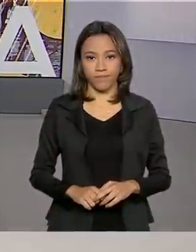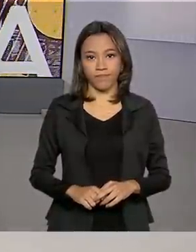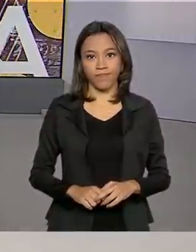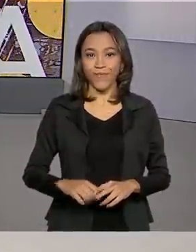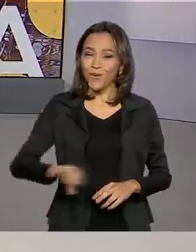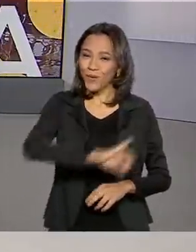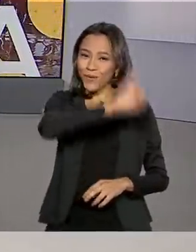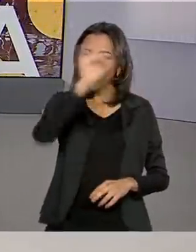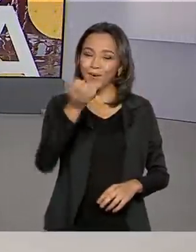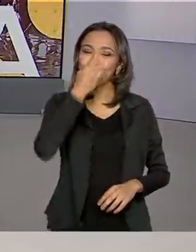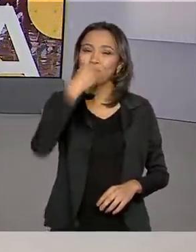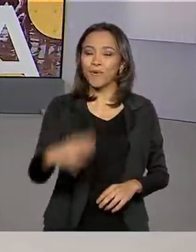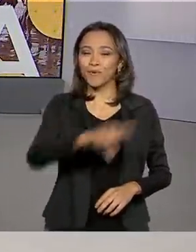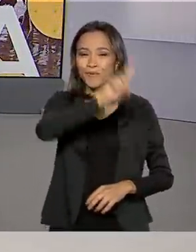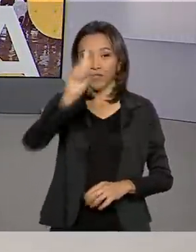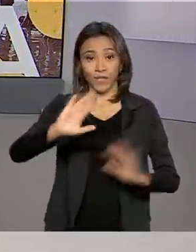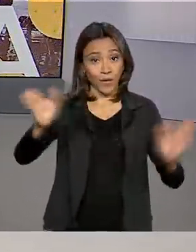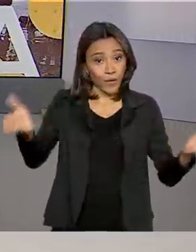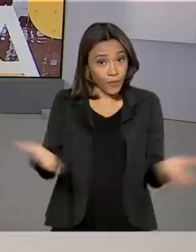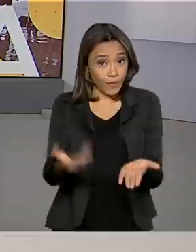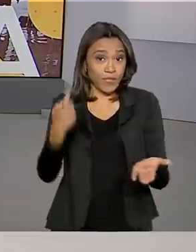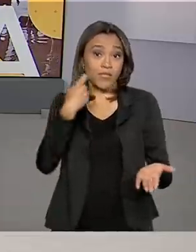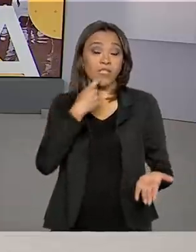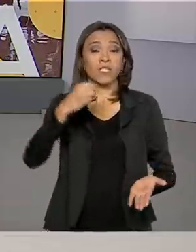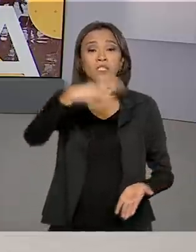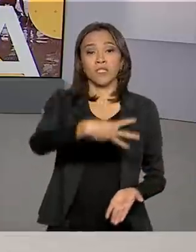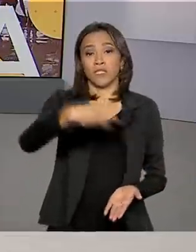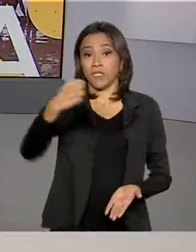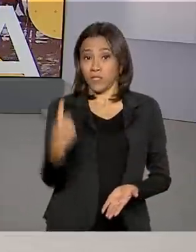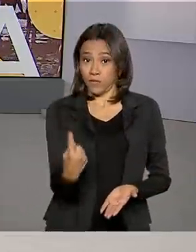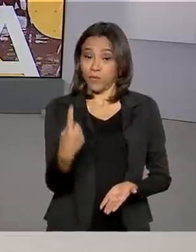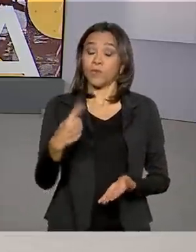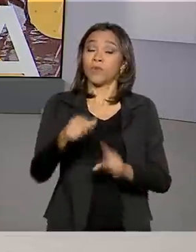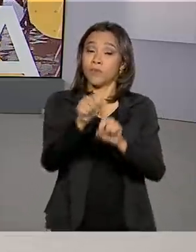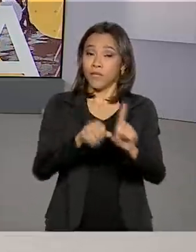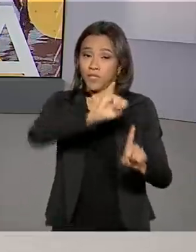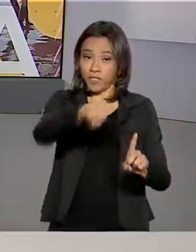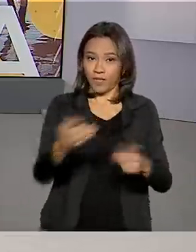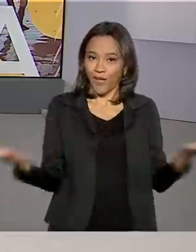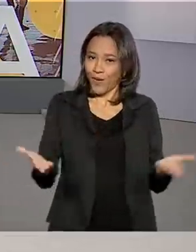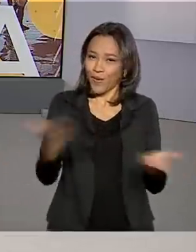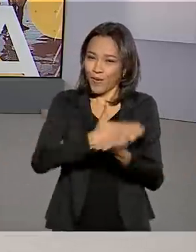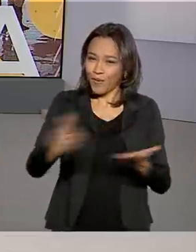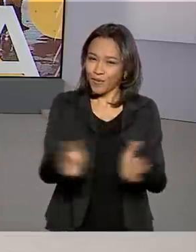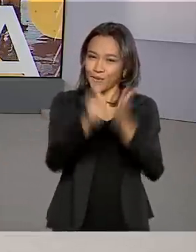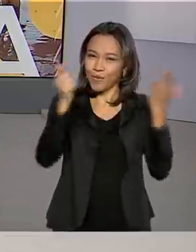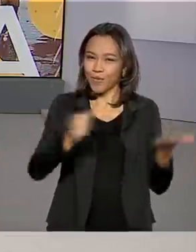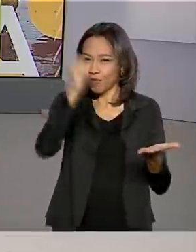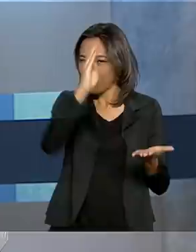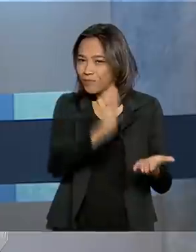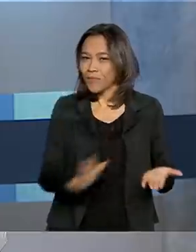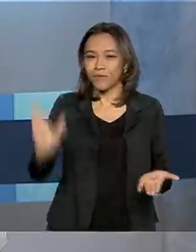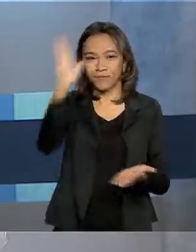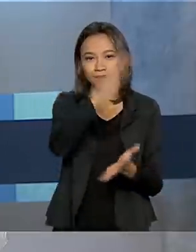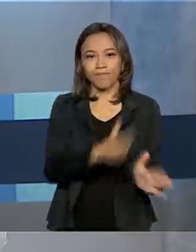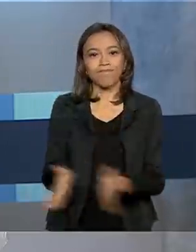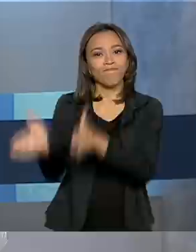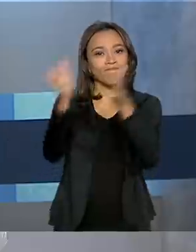Olá, bom dia. Hoje é sexta-feira, 31 de janeiro. Começa agora o Brasil em dia para todo o país.